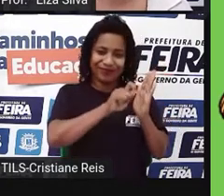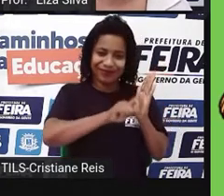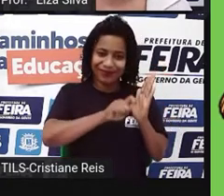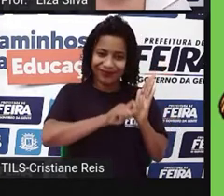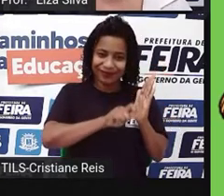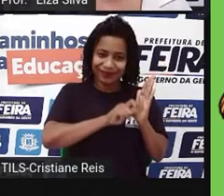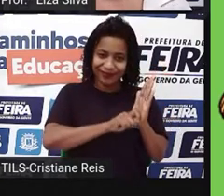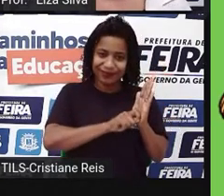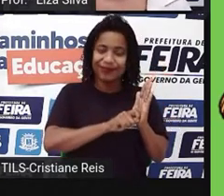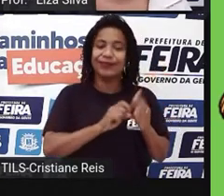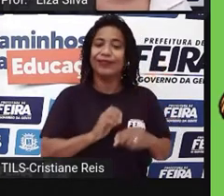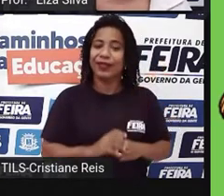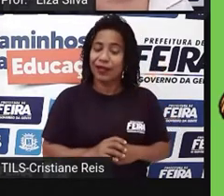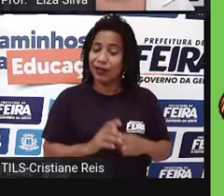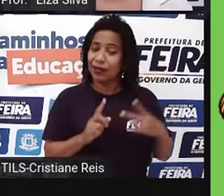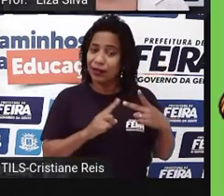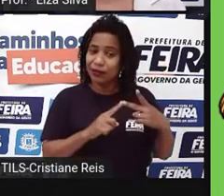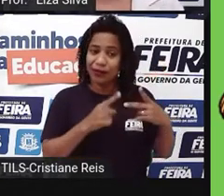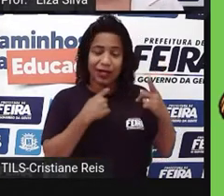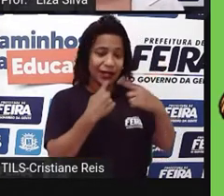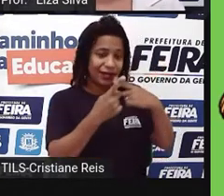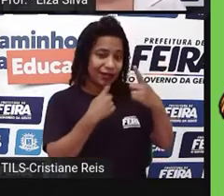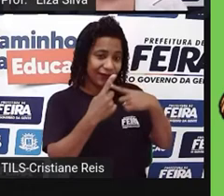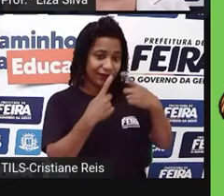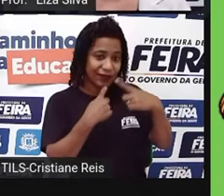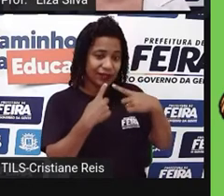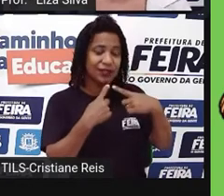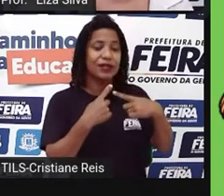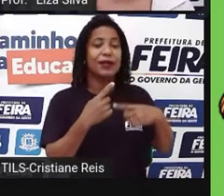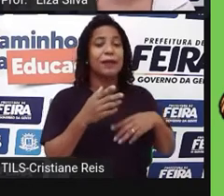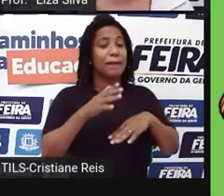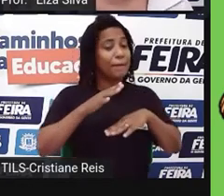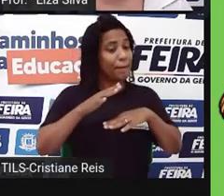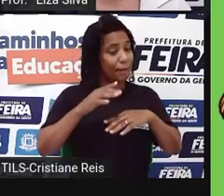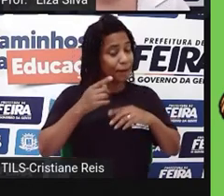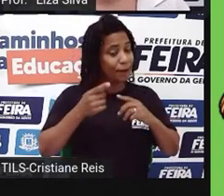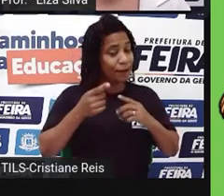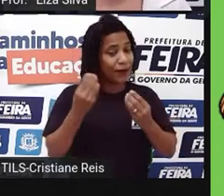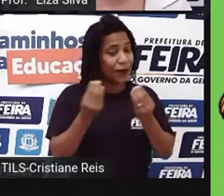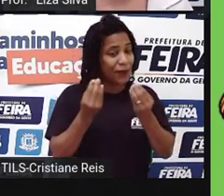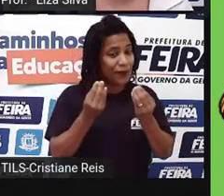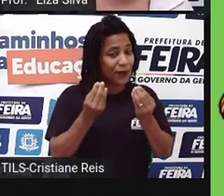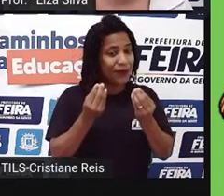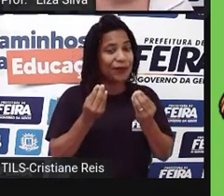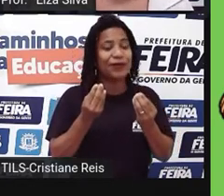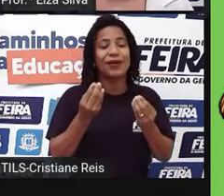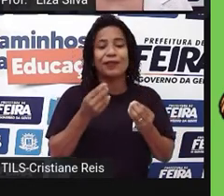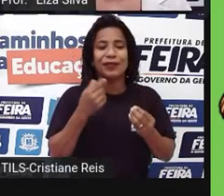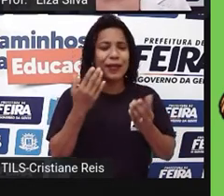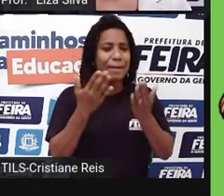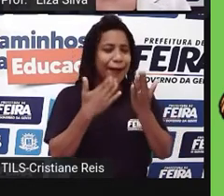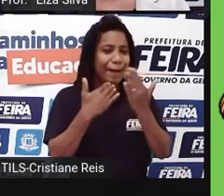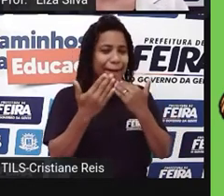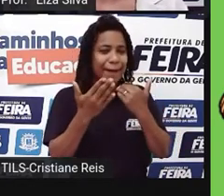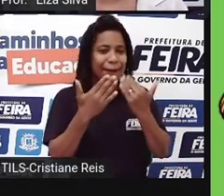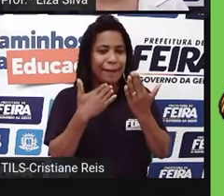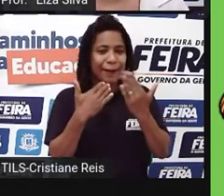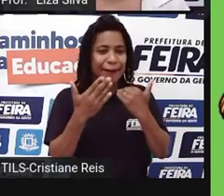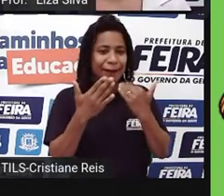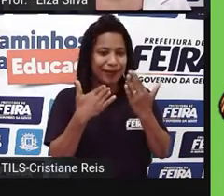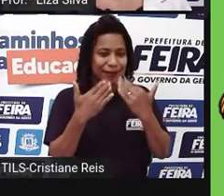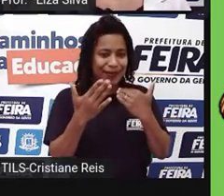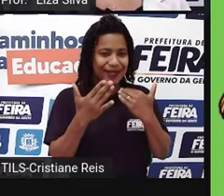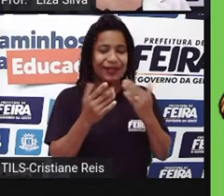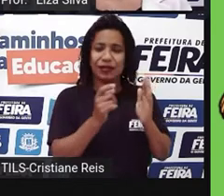princípio, ela é oralizada, justamente porque você vai conversar, vai bater um papo com a pessoa. Você vai fazer um script,